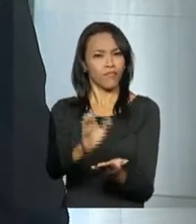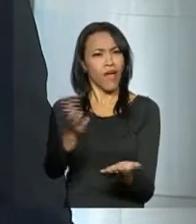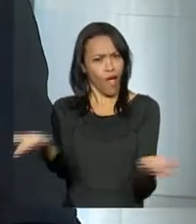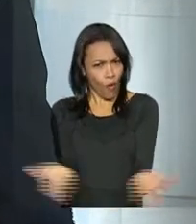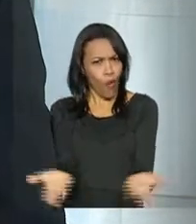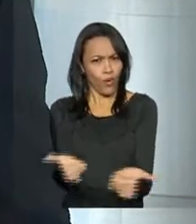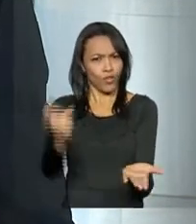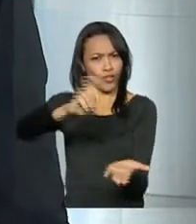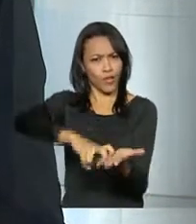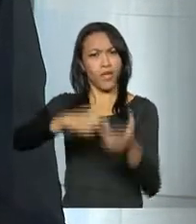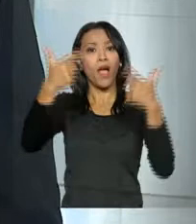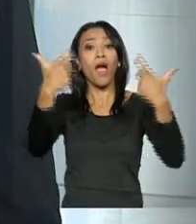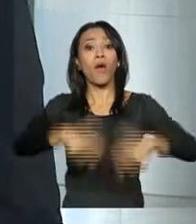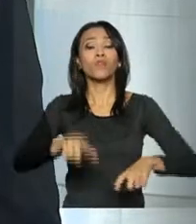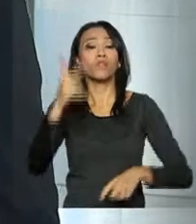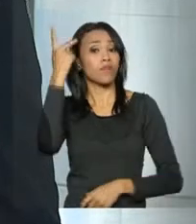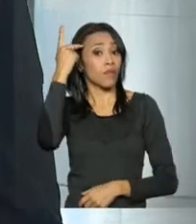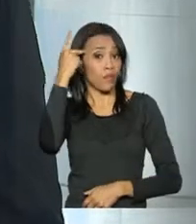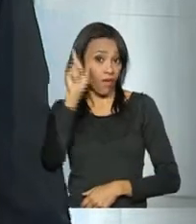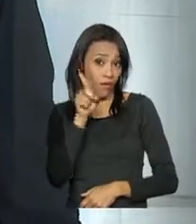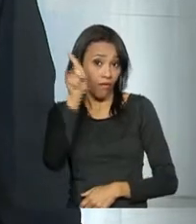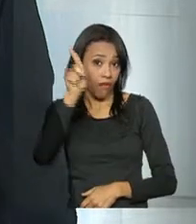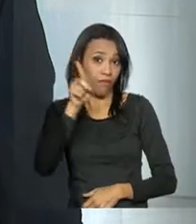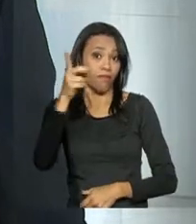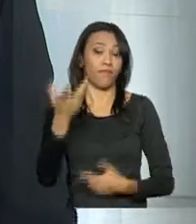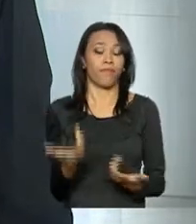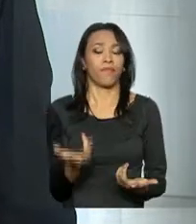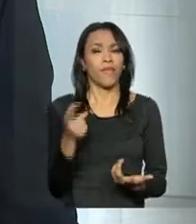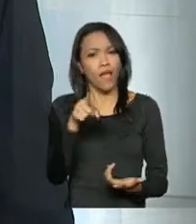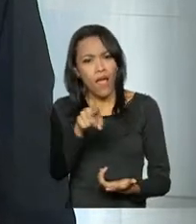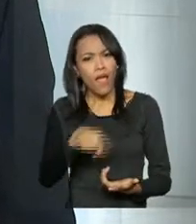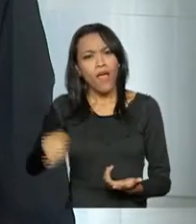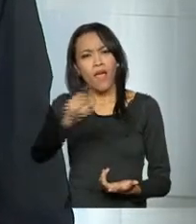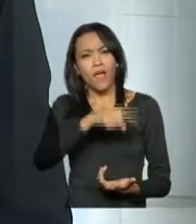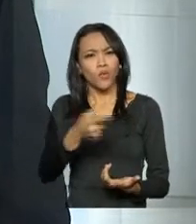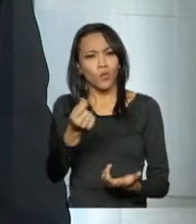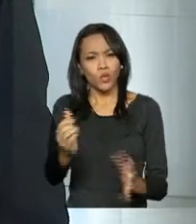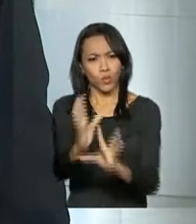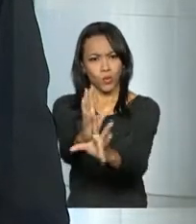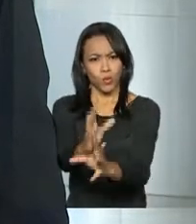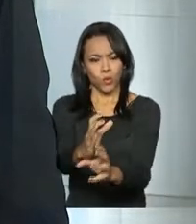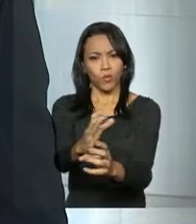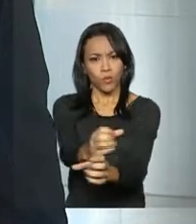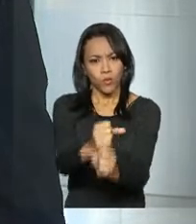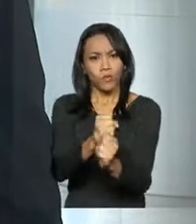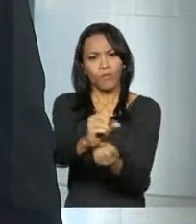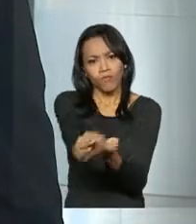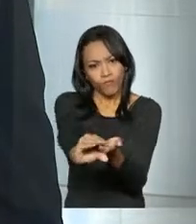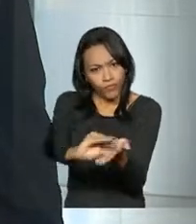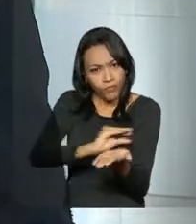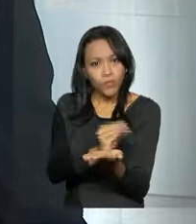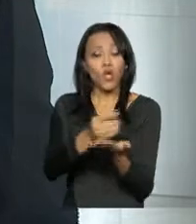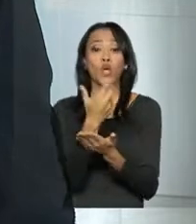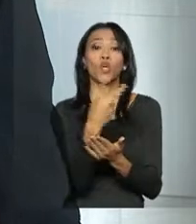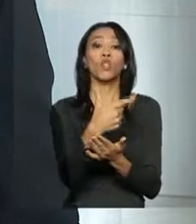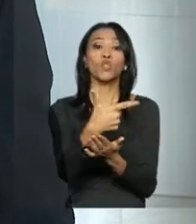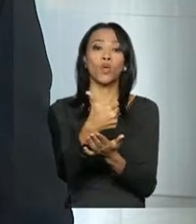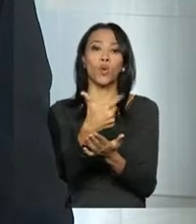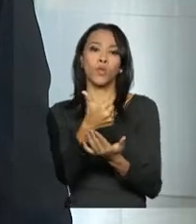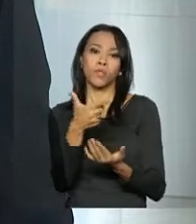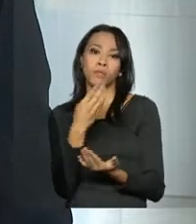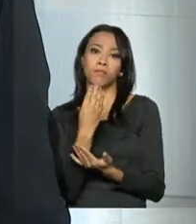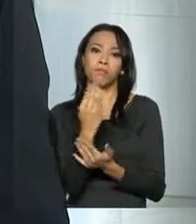pela manhã na Bolsa de Valores de São Paulo. A expectativa de investimento é de mais de 12 bilhões de reais. As